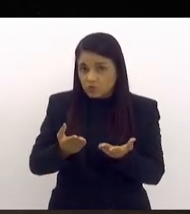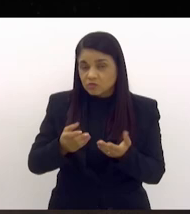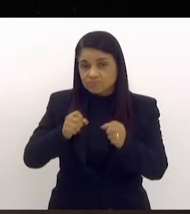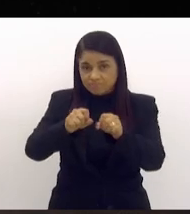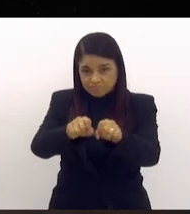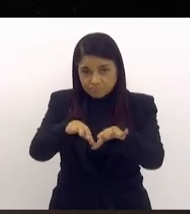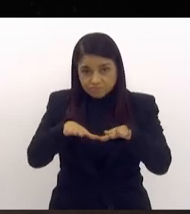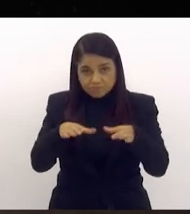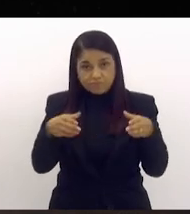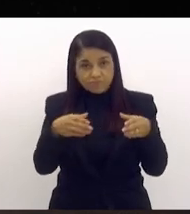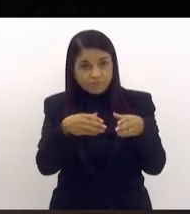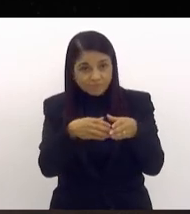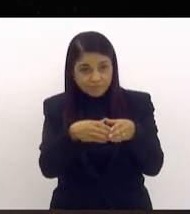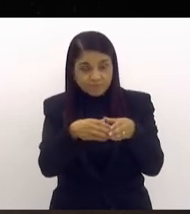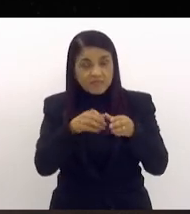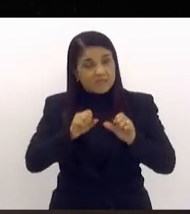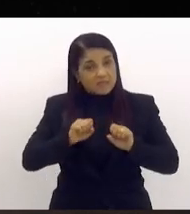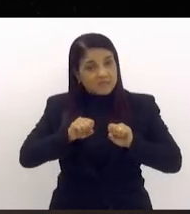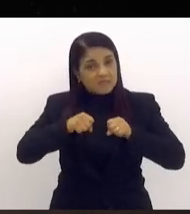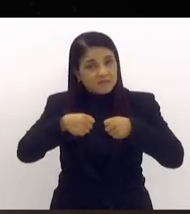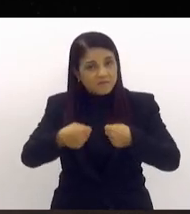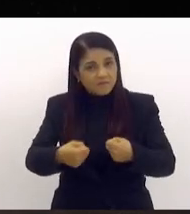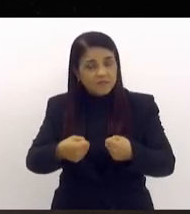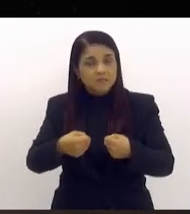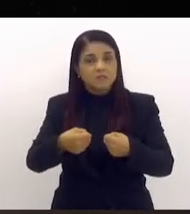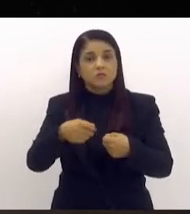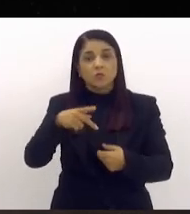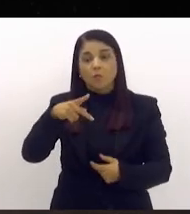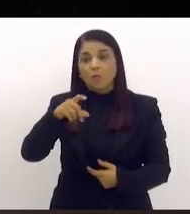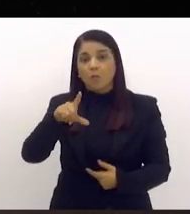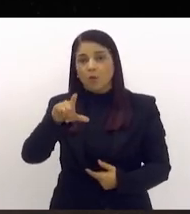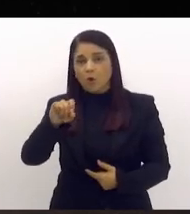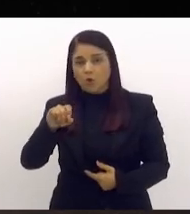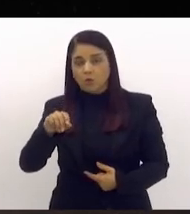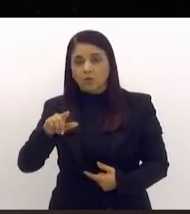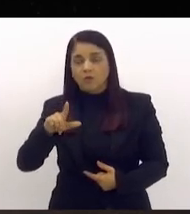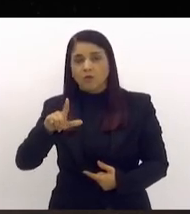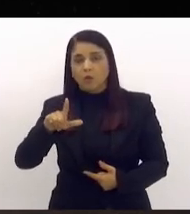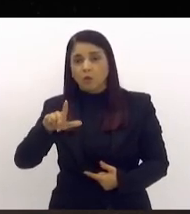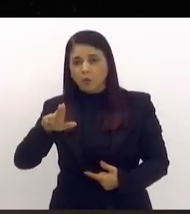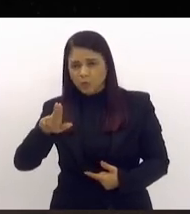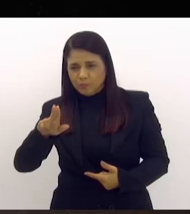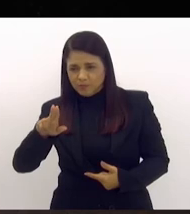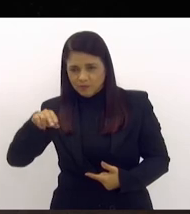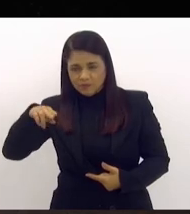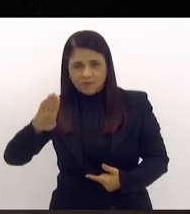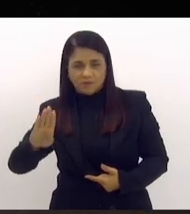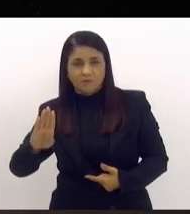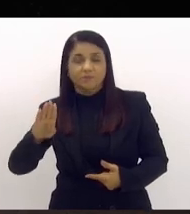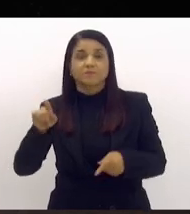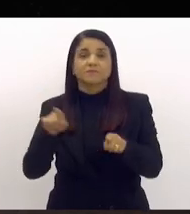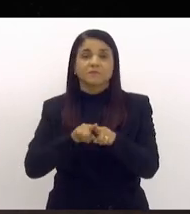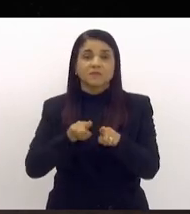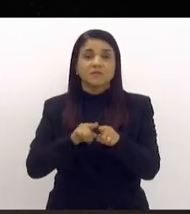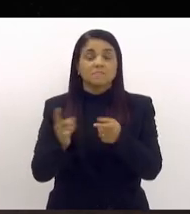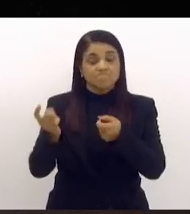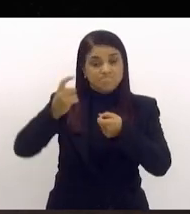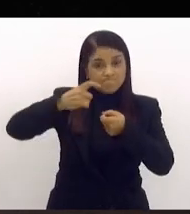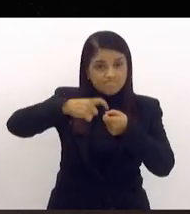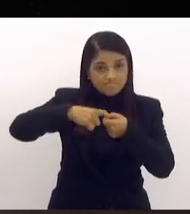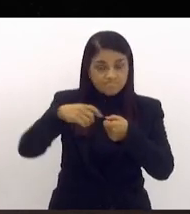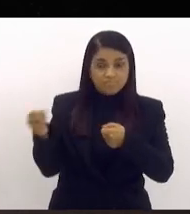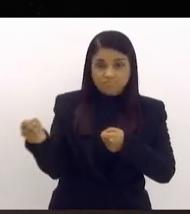parlamentar em defesa do polo gaslube e que tem como norte fundamental a retomada dos